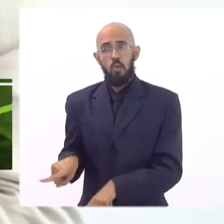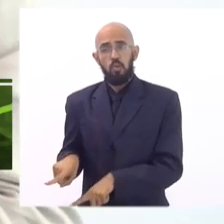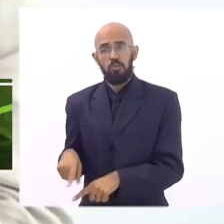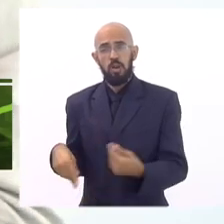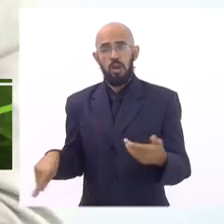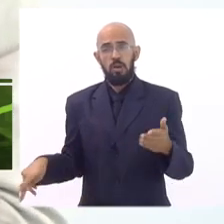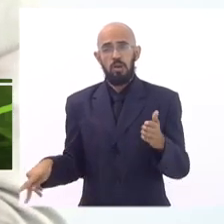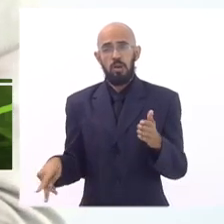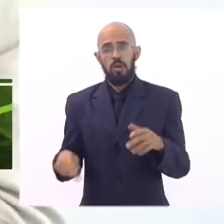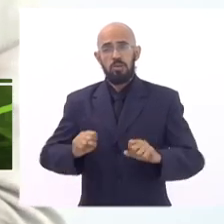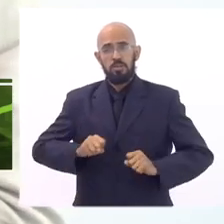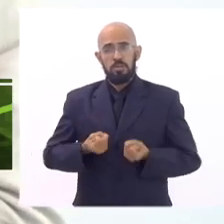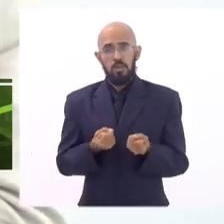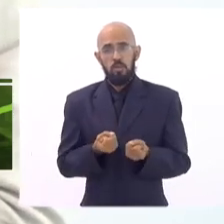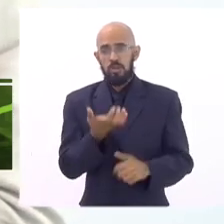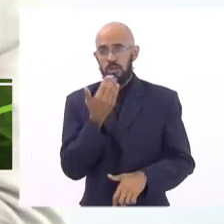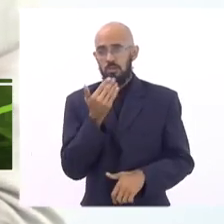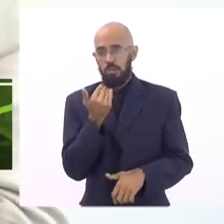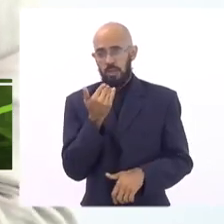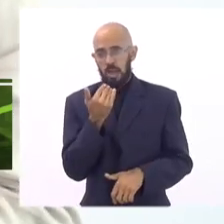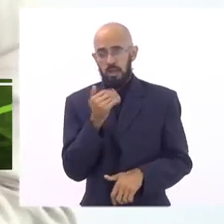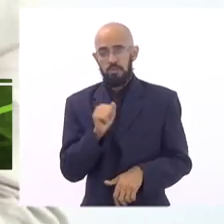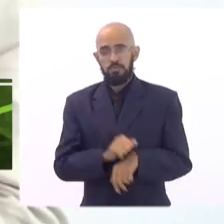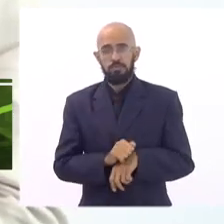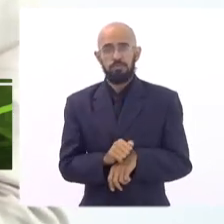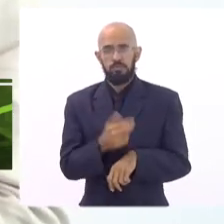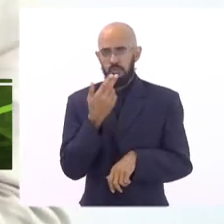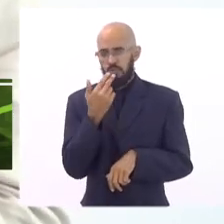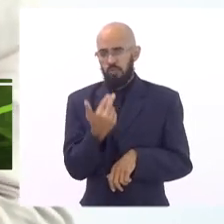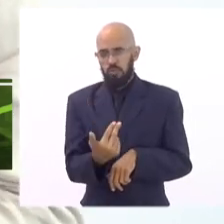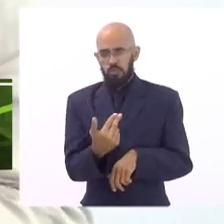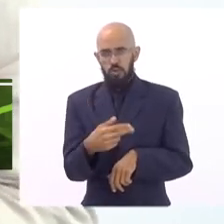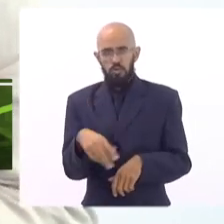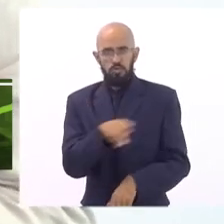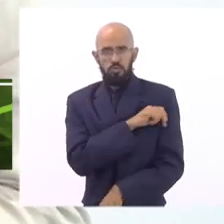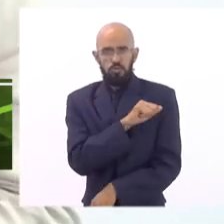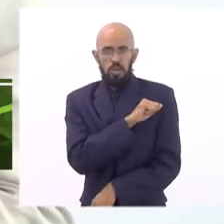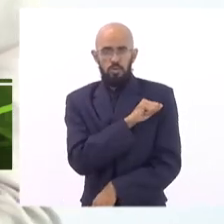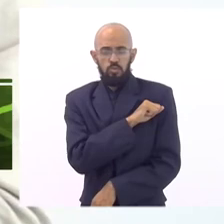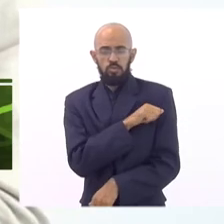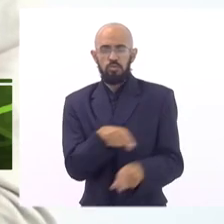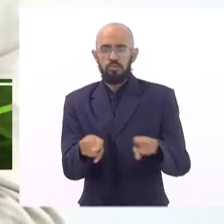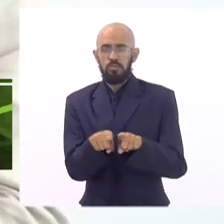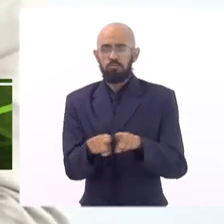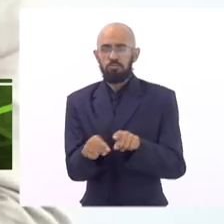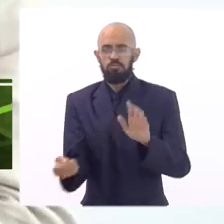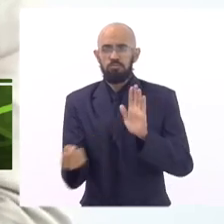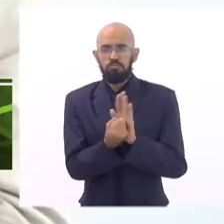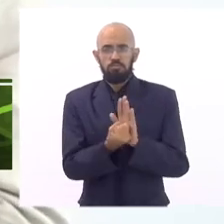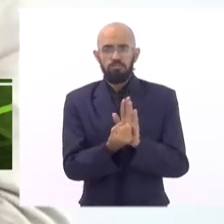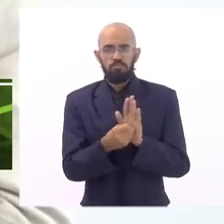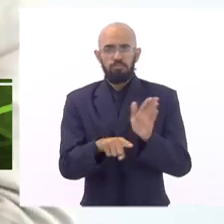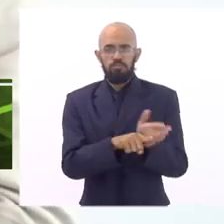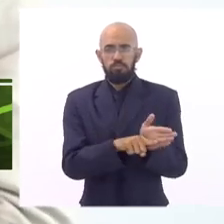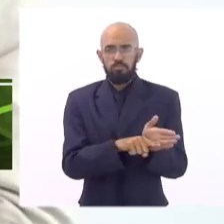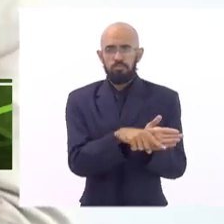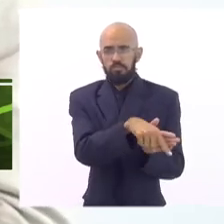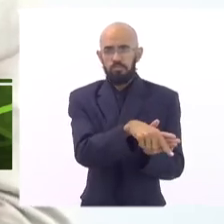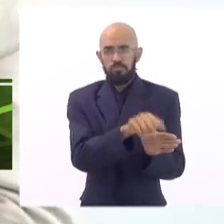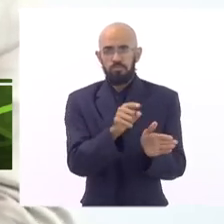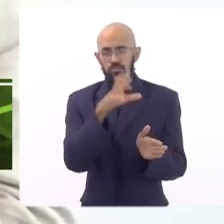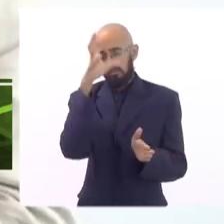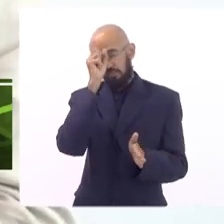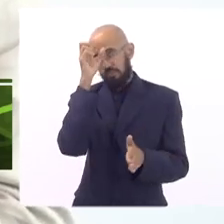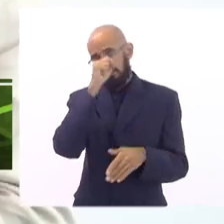a segurança alimentar e nutricional desses alunos e impactando negativamente o seu processo de ensino-aprendizagem